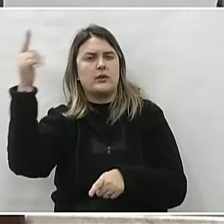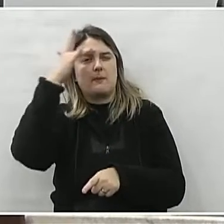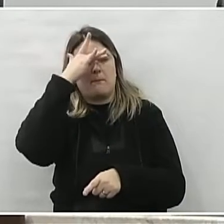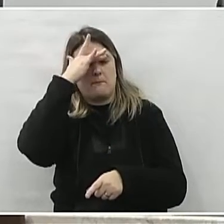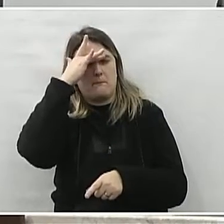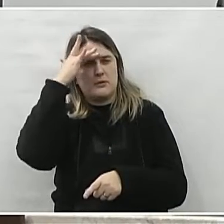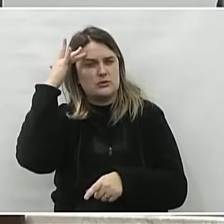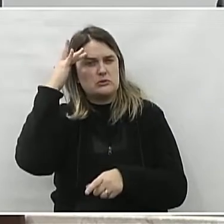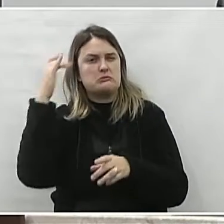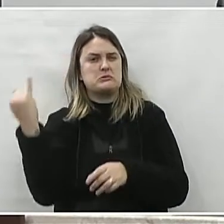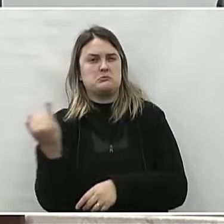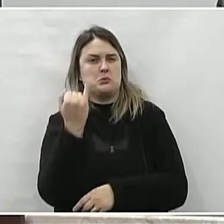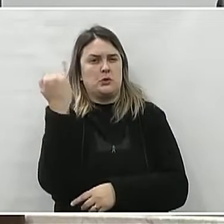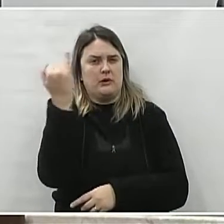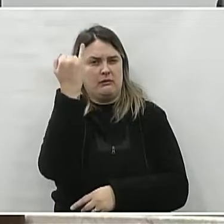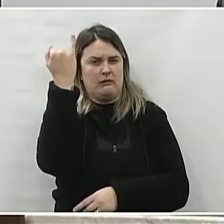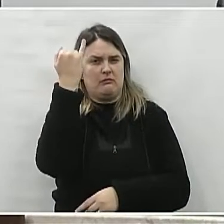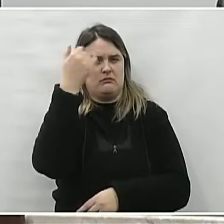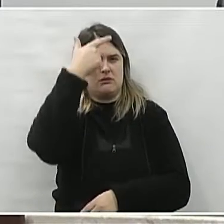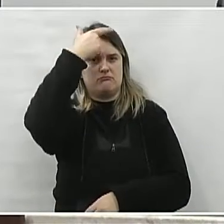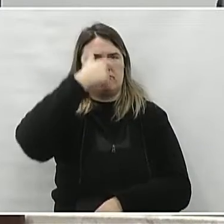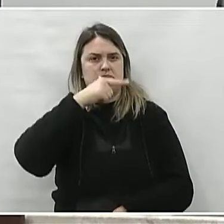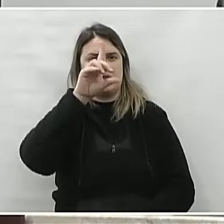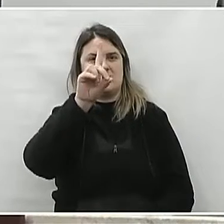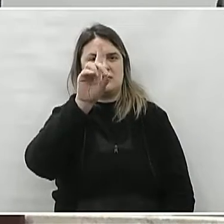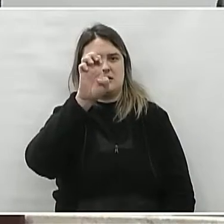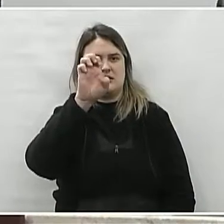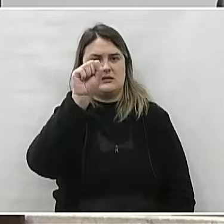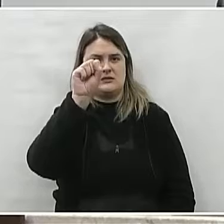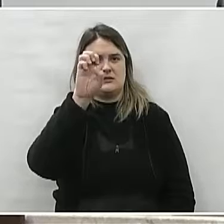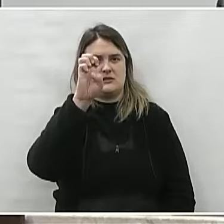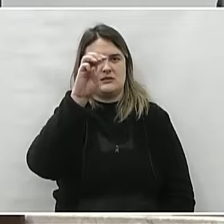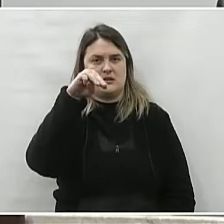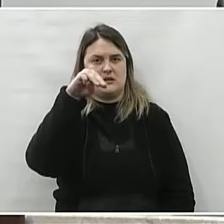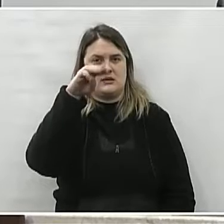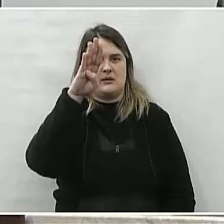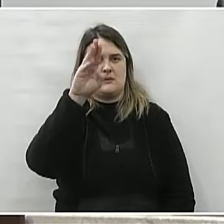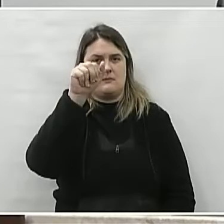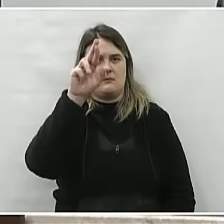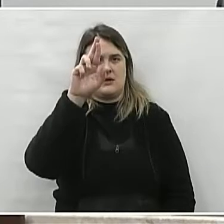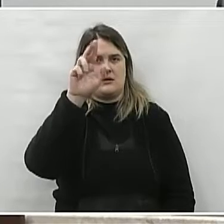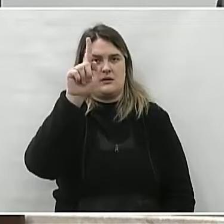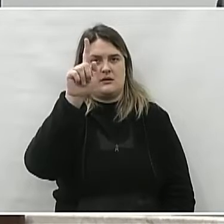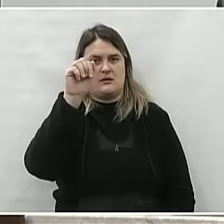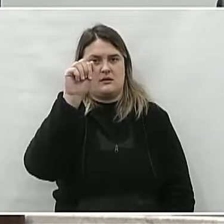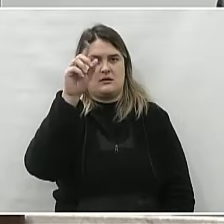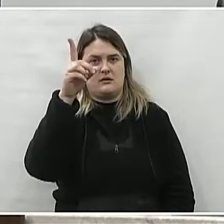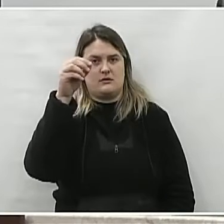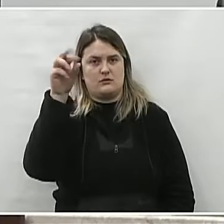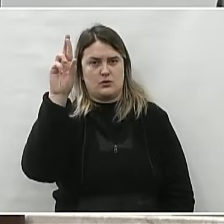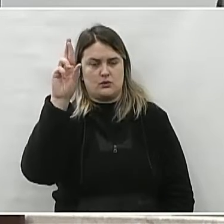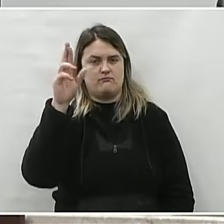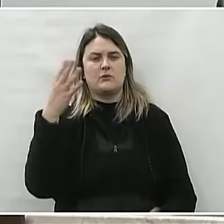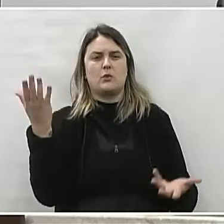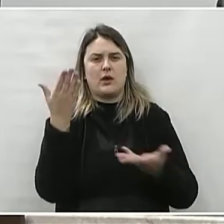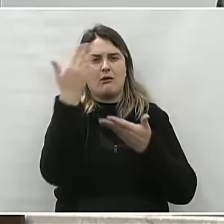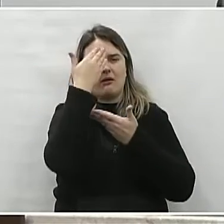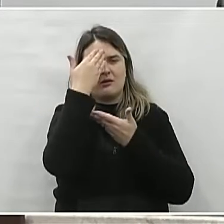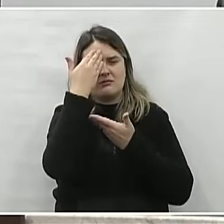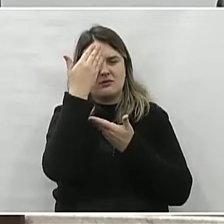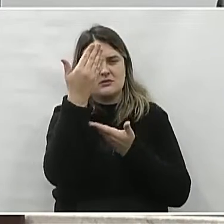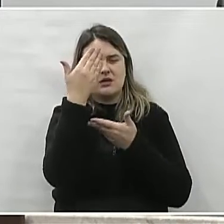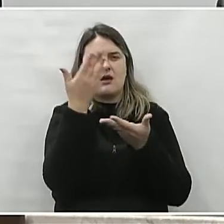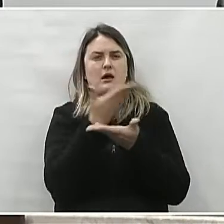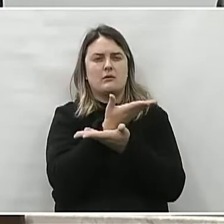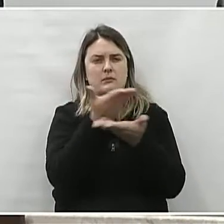desembargadores que estavam também presentes na sessão. Fica aqui meu agradecimento especial em nome dessa Casa